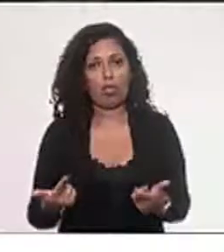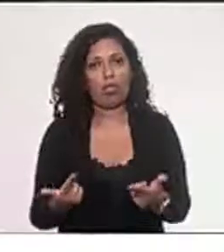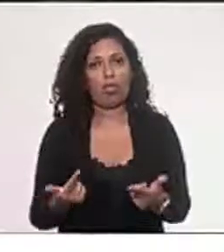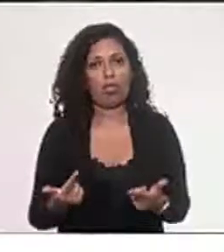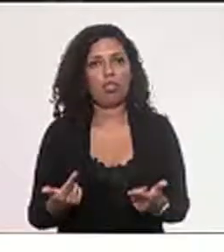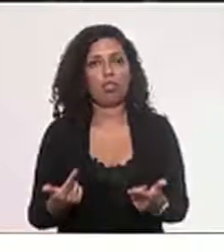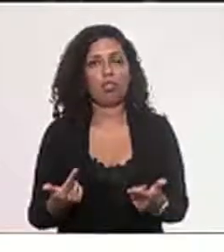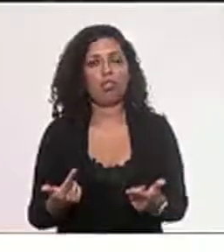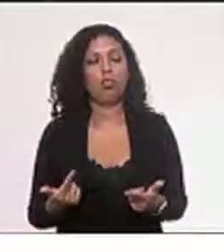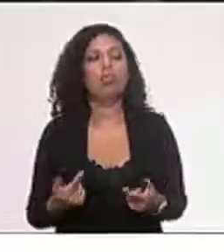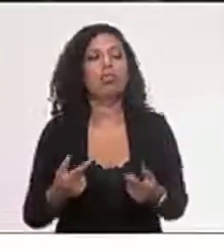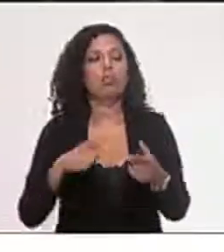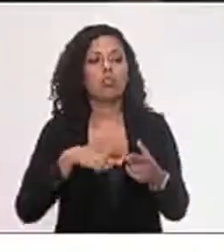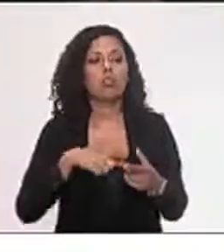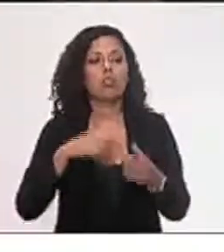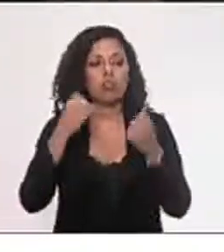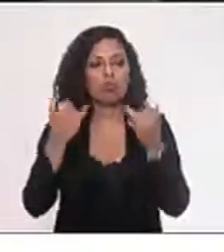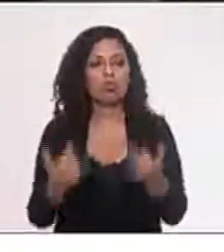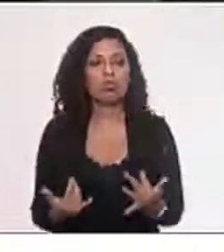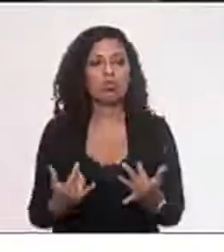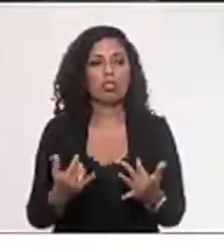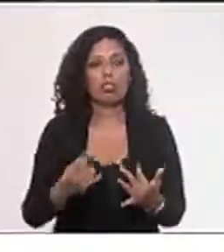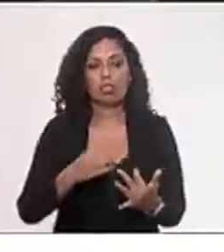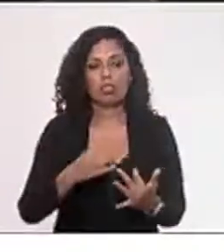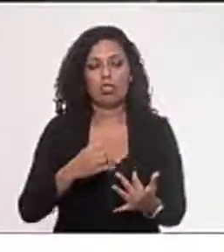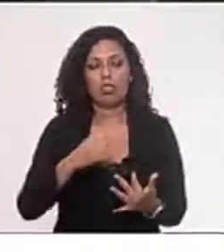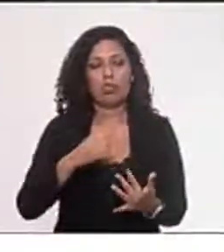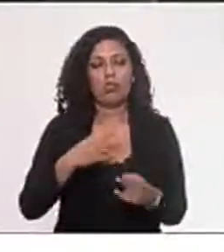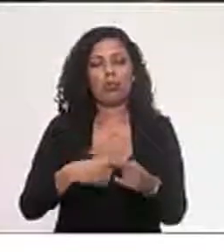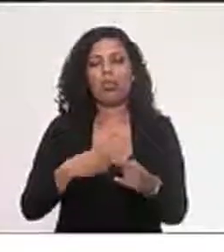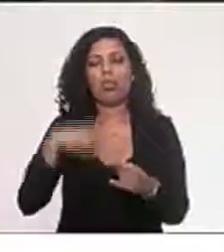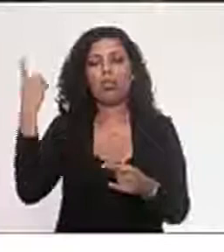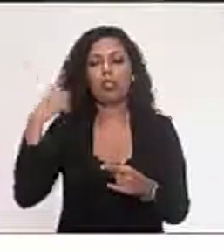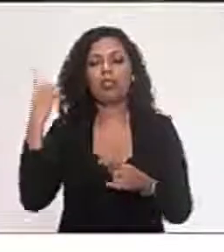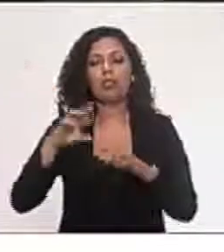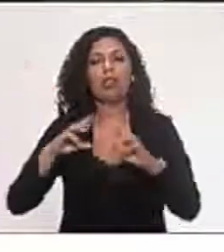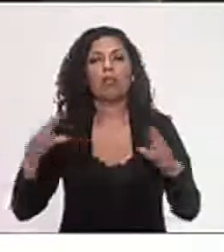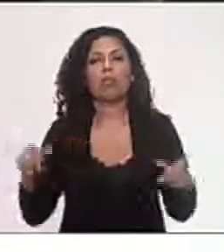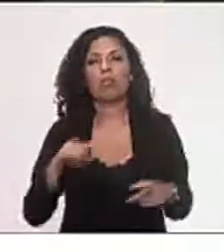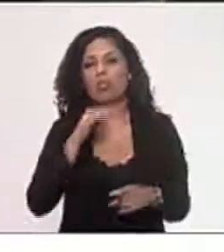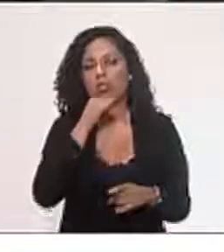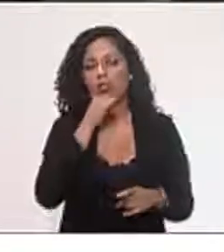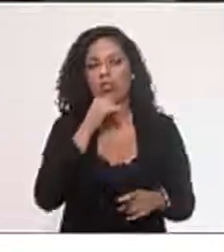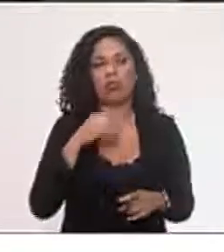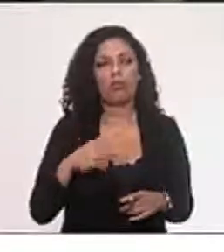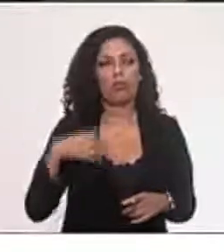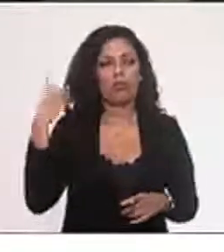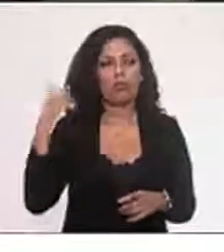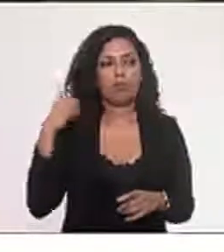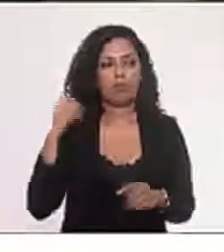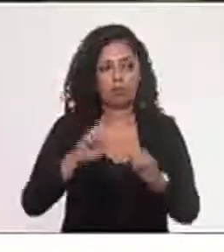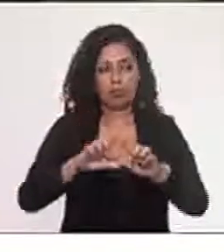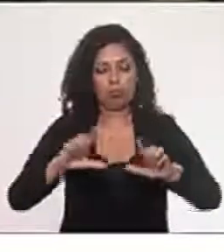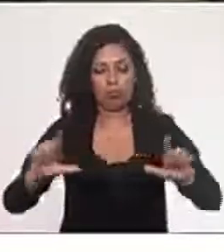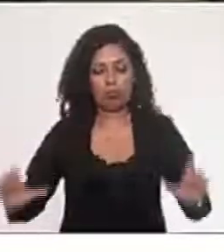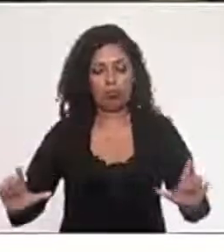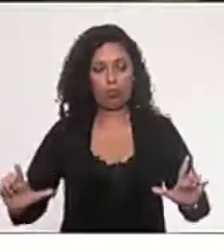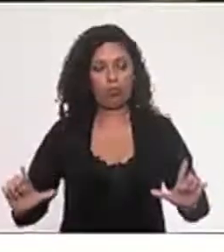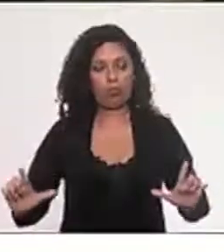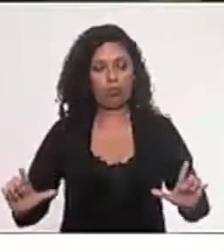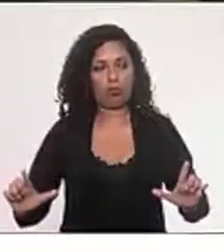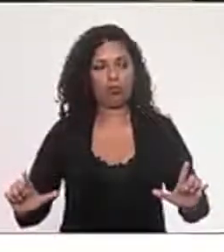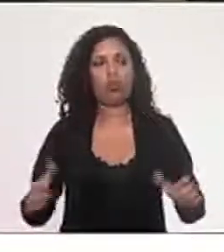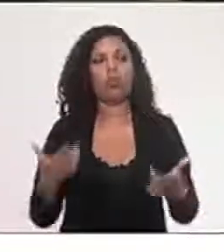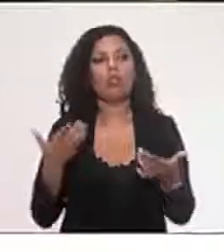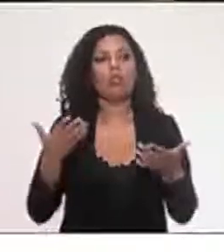Estão satanizando ser deputado. Então, já que você, os deputados são contra o uso da identificação na placa no seu veículo, deve estar querendo usar o carro